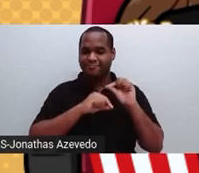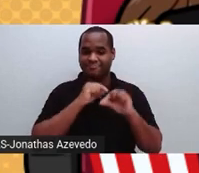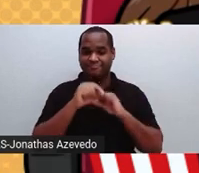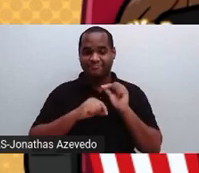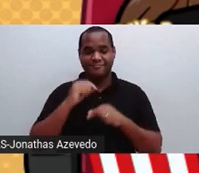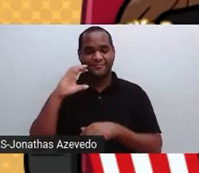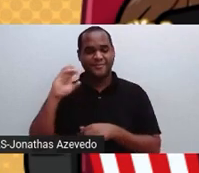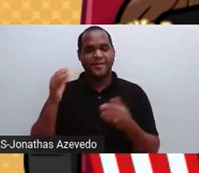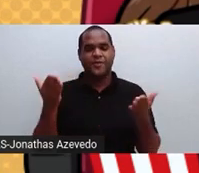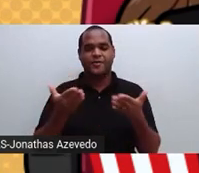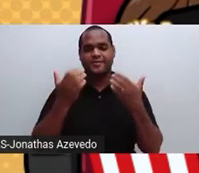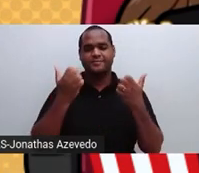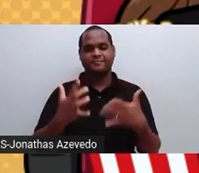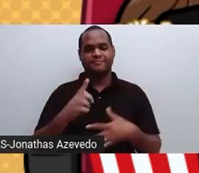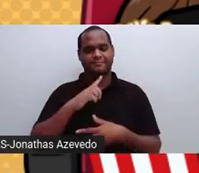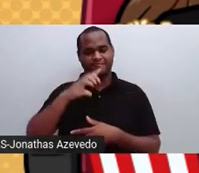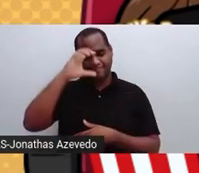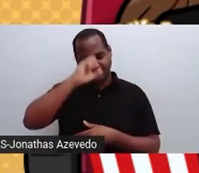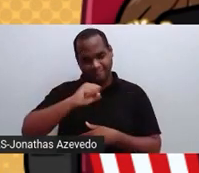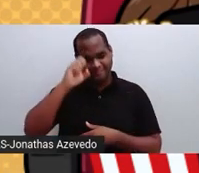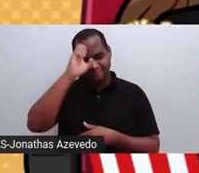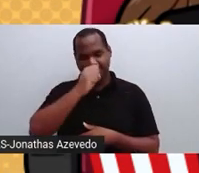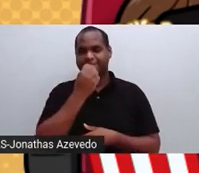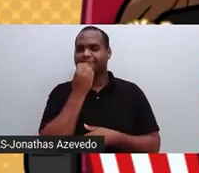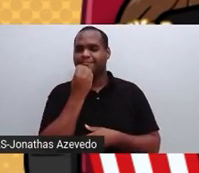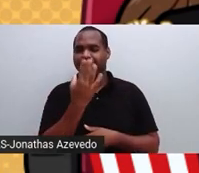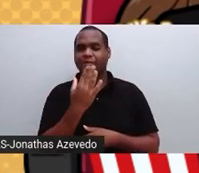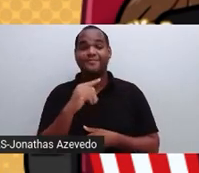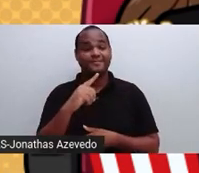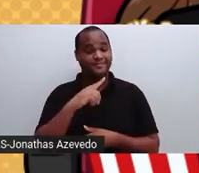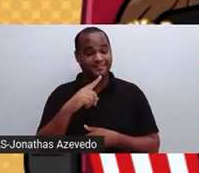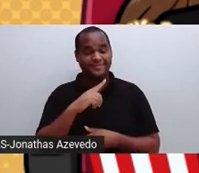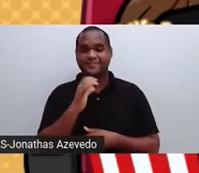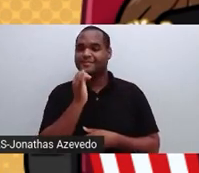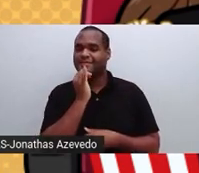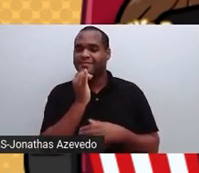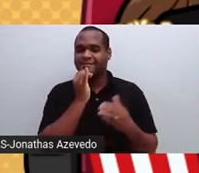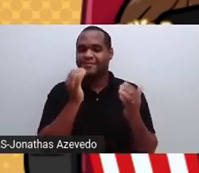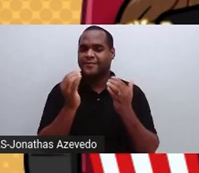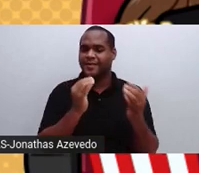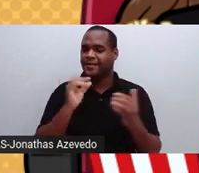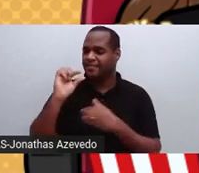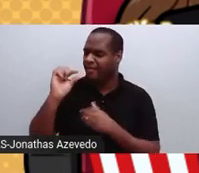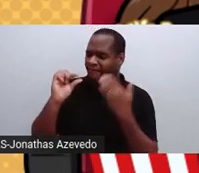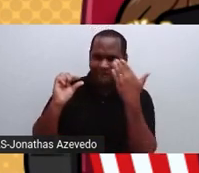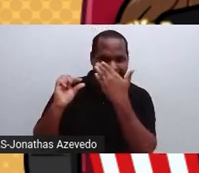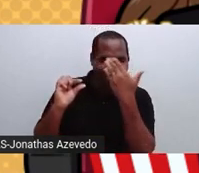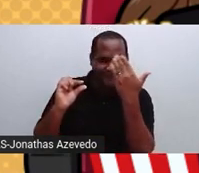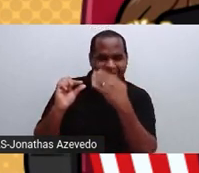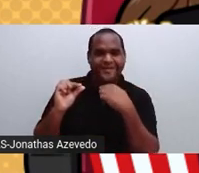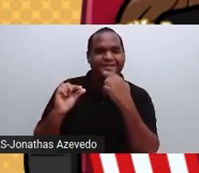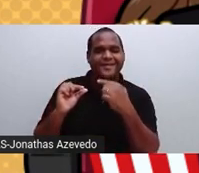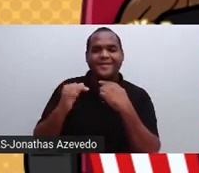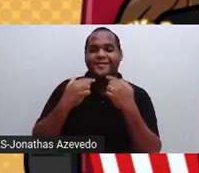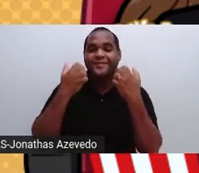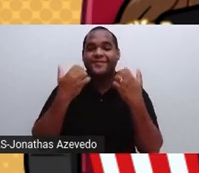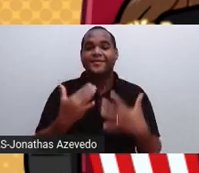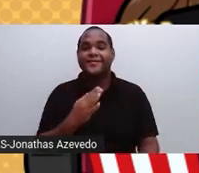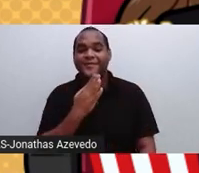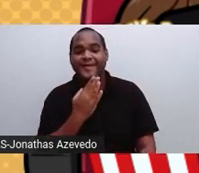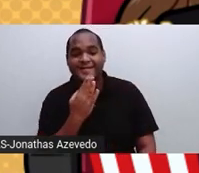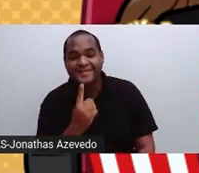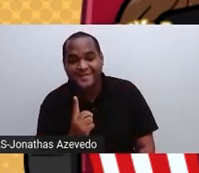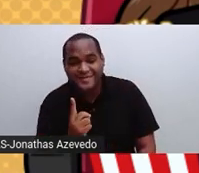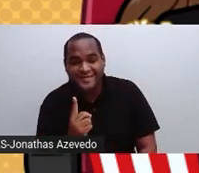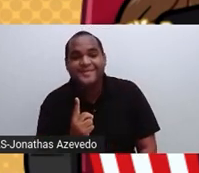Hoje, vamos aprender sobre algo muito grande na importância, mas muito pequena na tamanha. Eu estou falando do átomo.